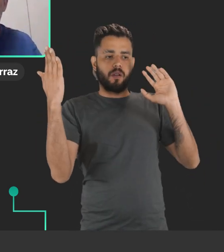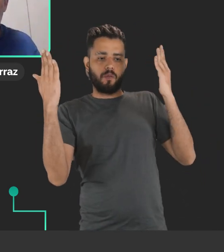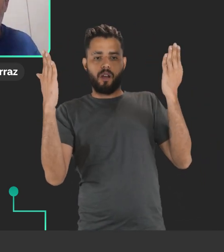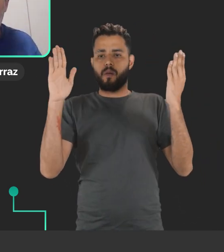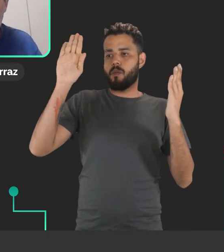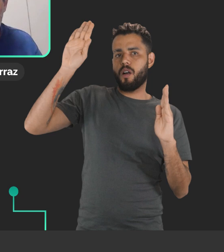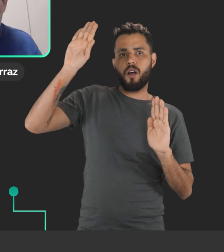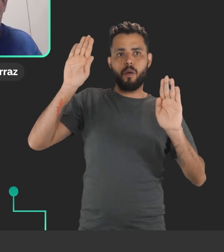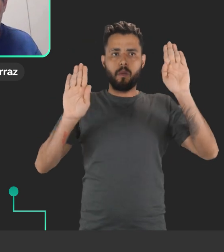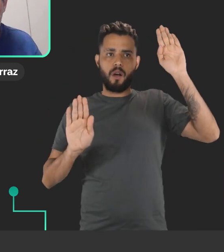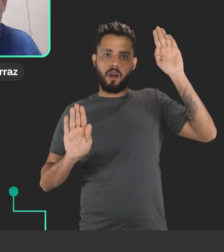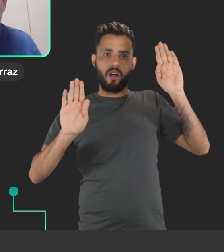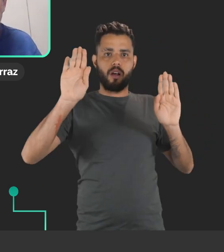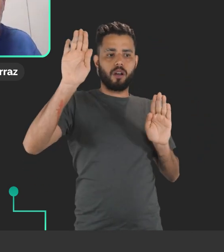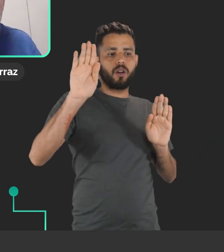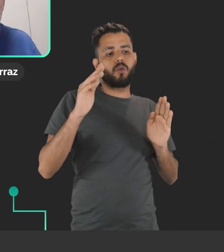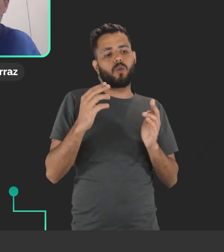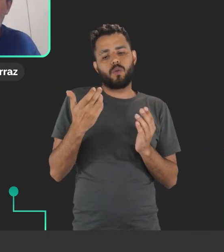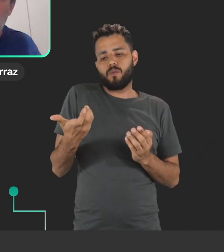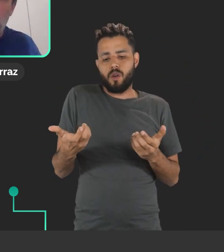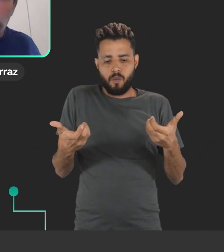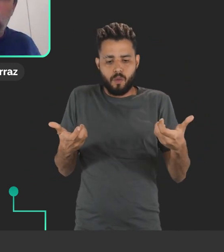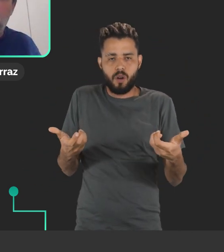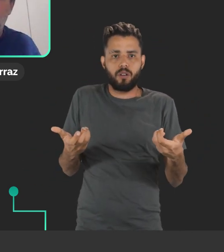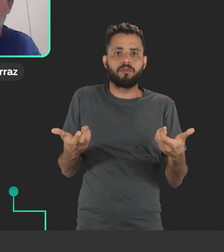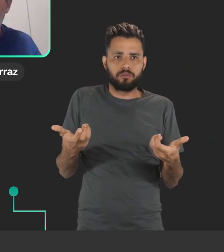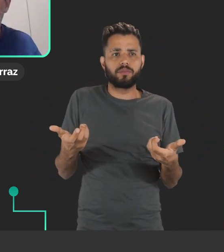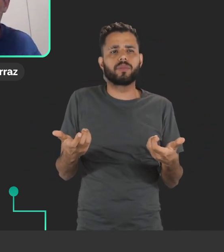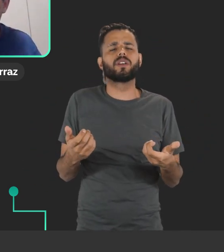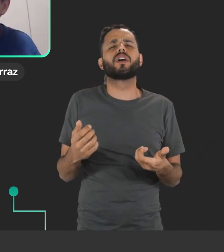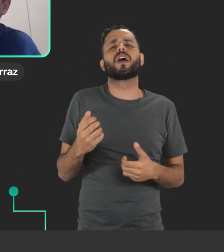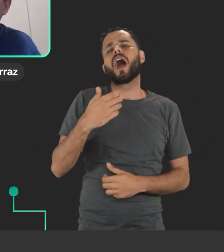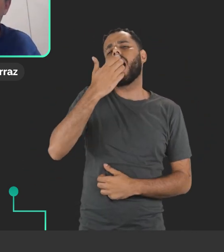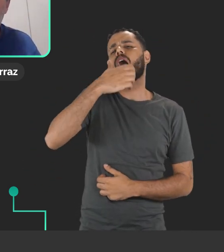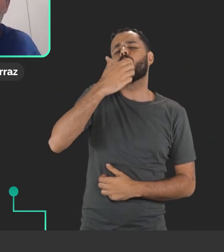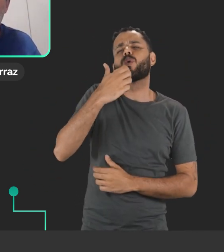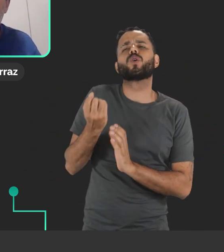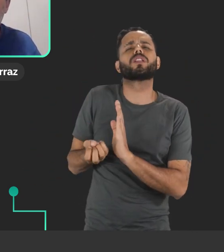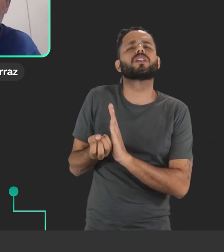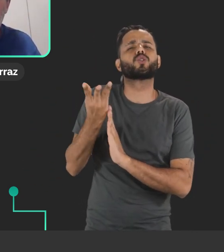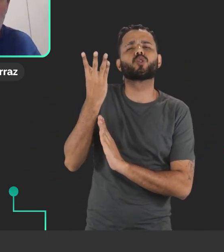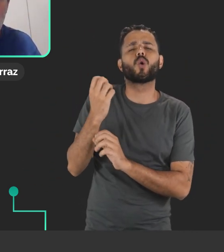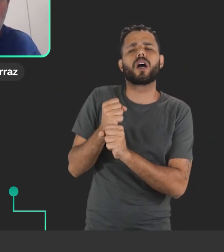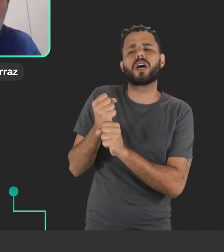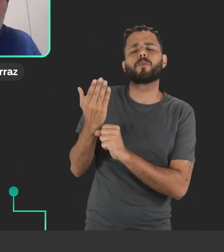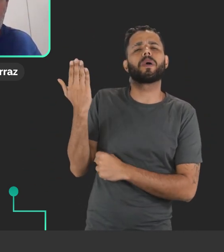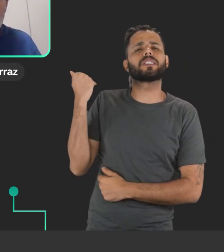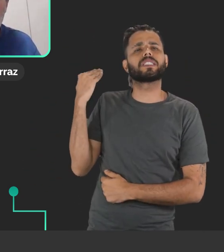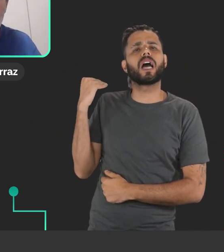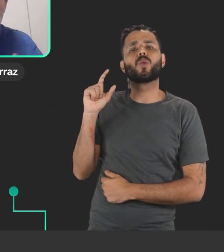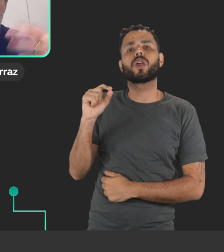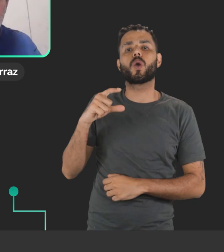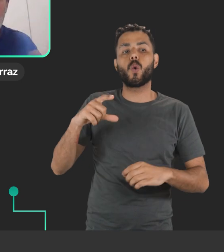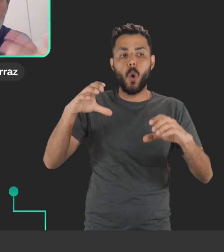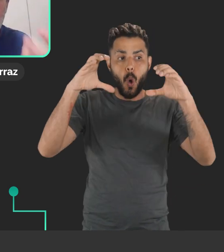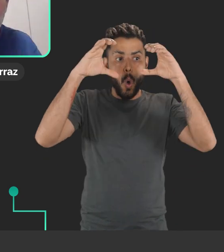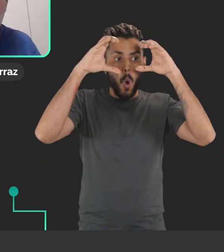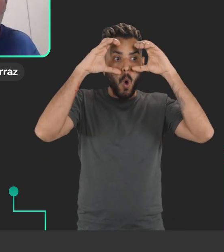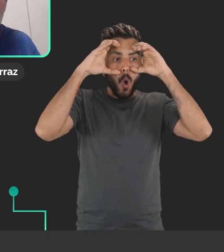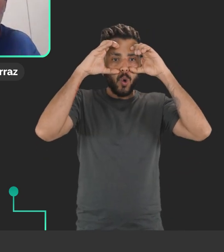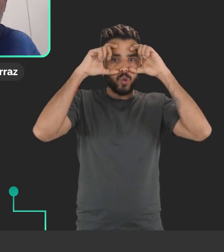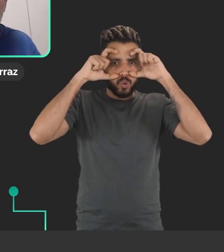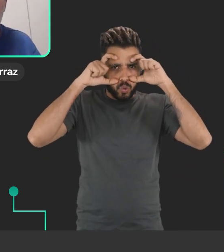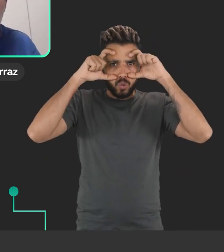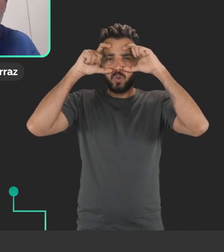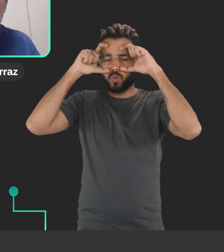um dispositivo específico, né? A Apple lançou aí, se não me engano, foi no ano passado, né? O seu óculos de realidade